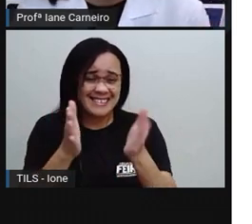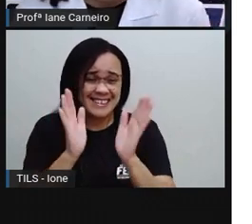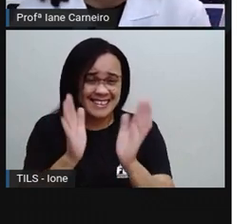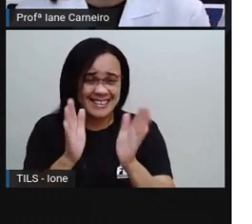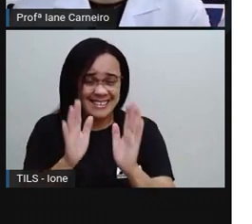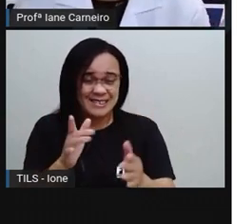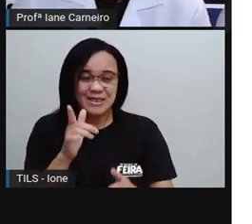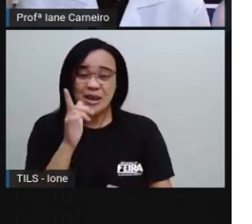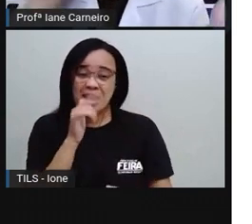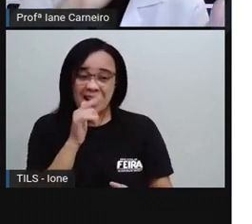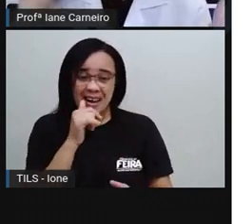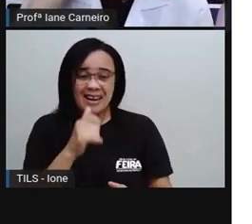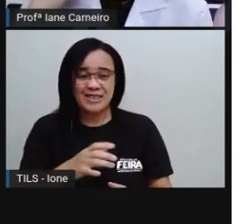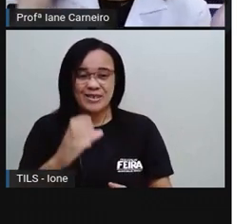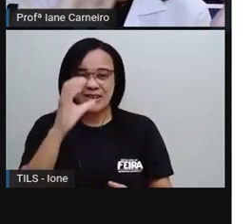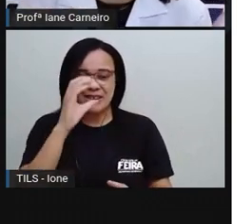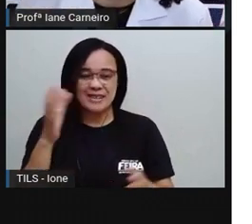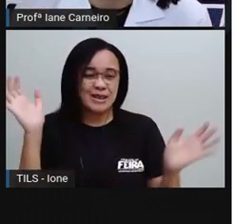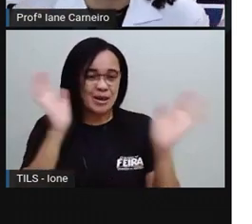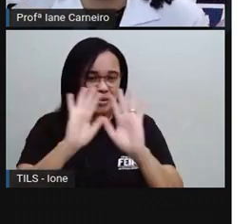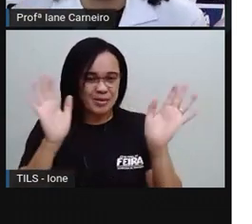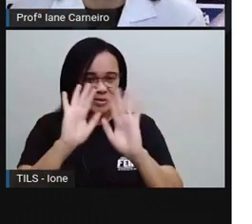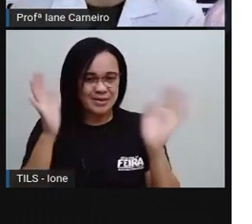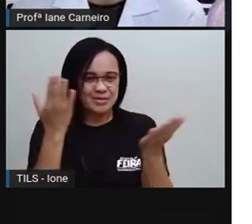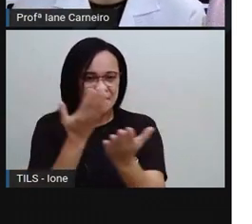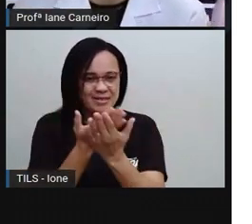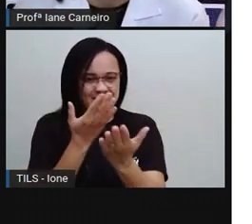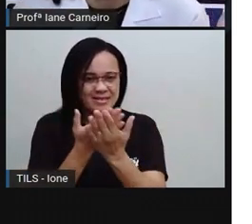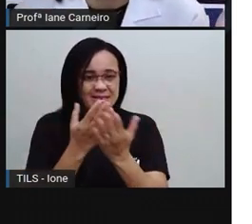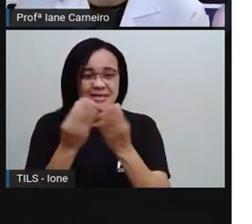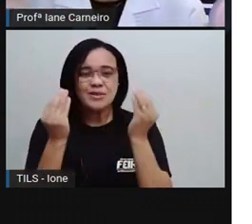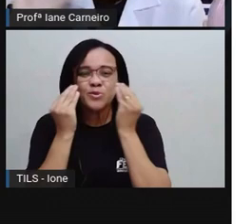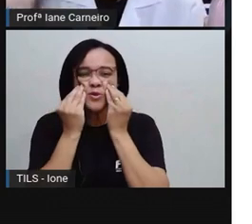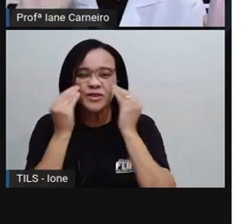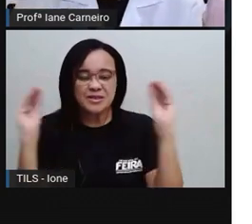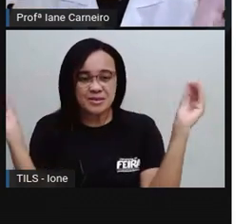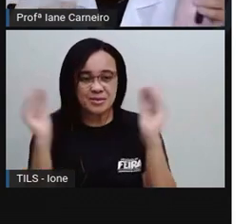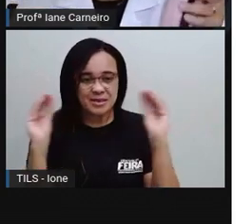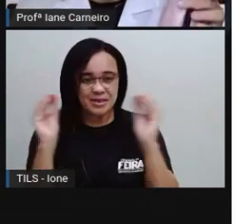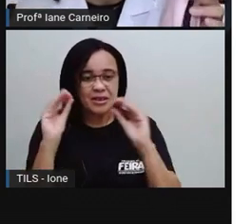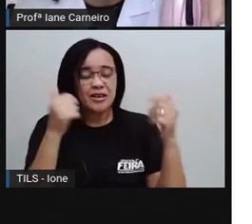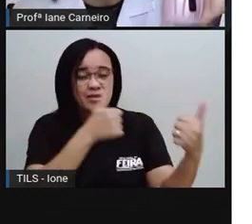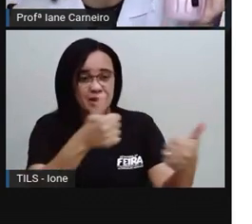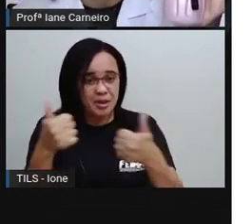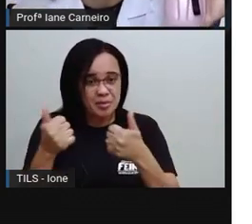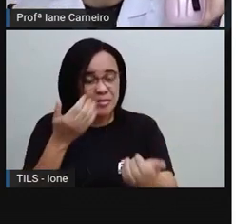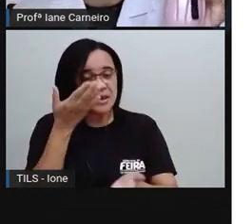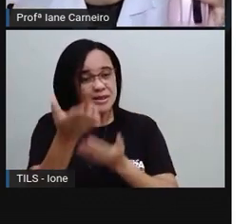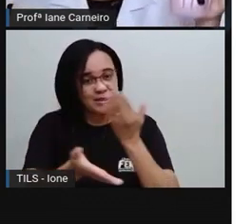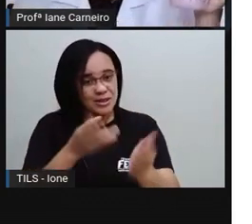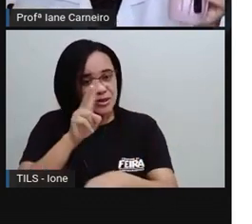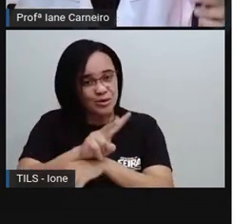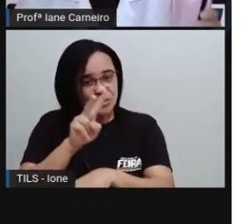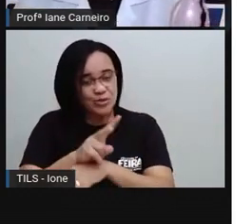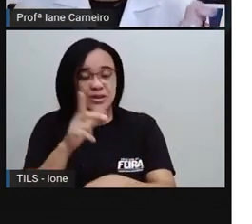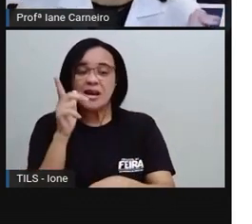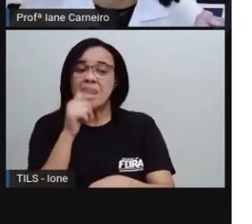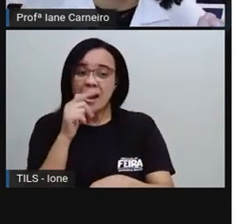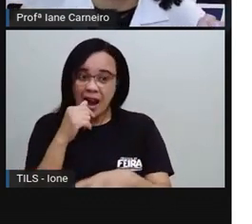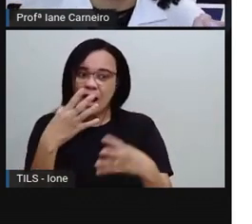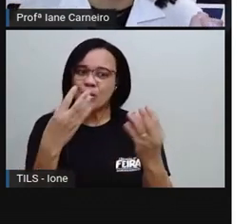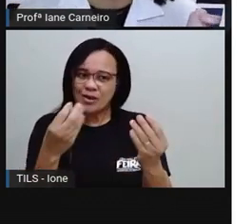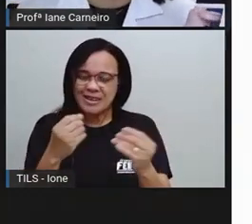vou beber minha água e a gente se vê na próxima aula, viu, gente? Um beijinho, fiquem bem, se cuidem e bebam bastante água.